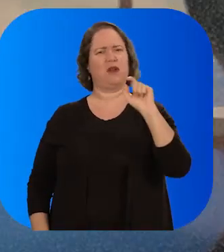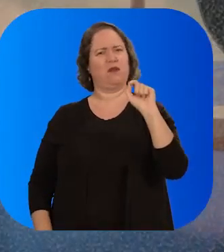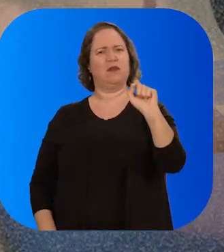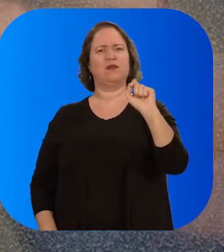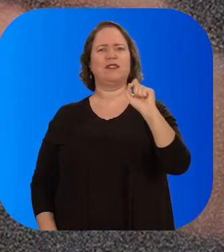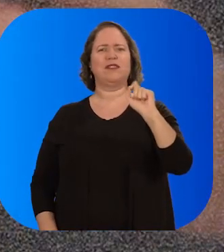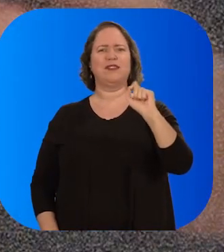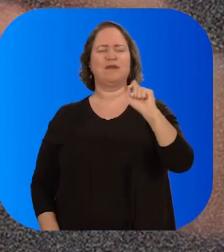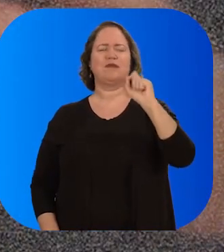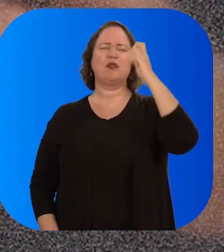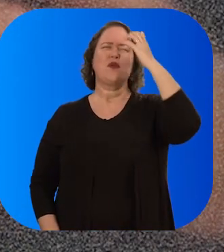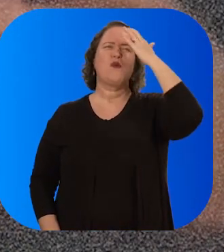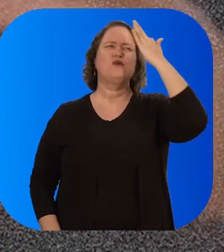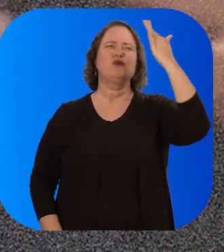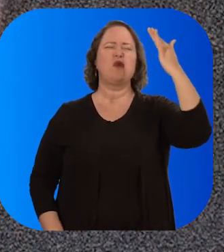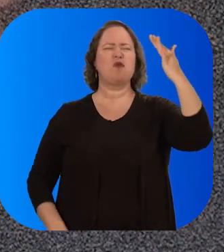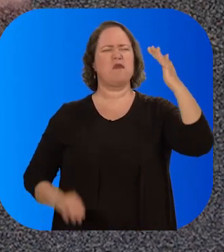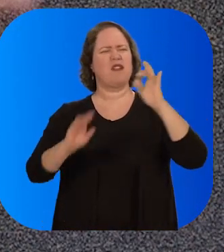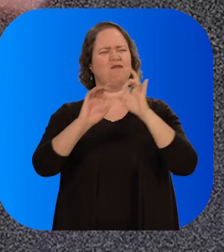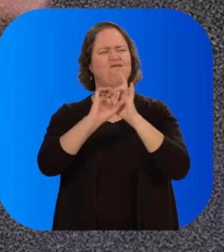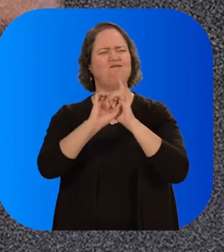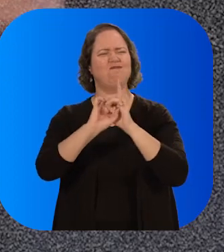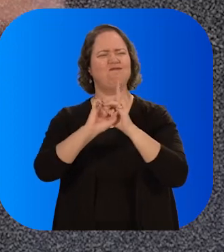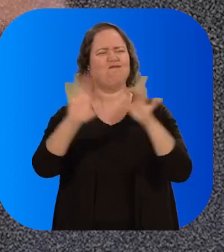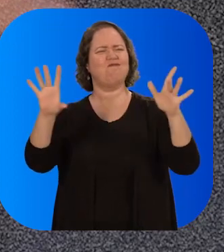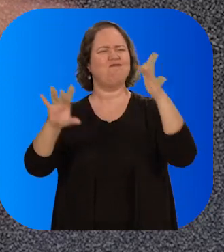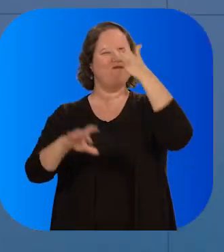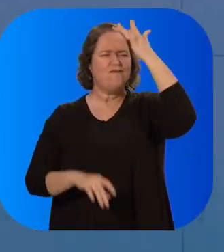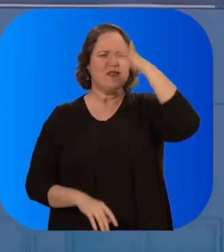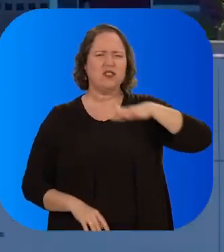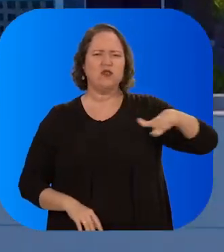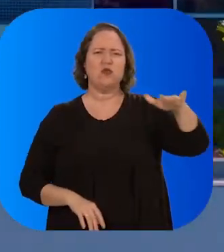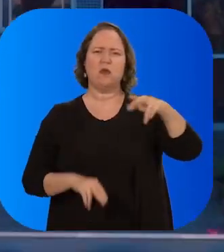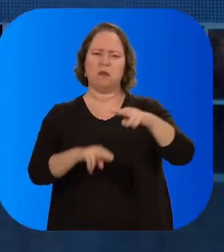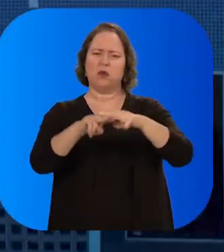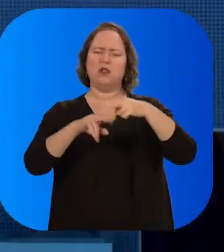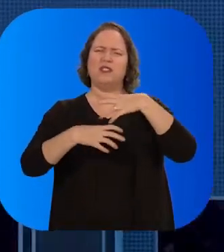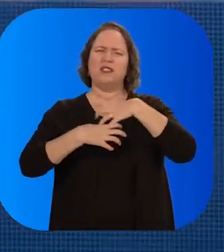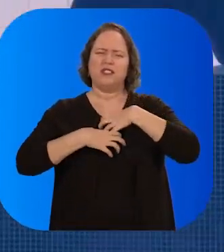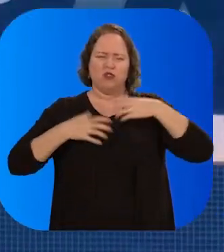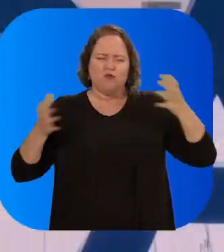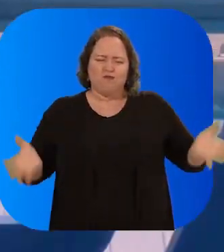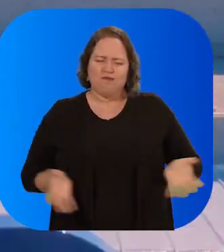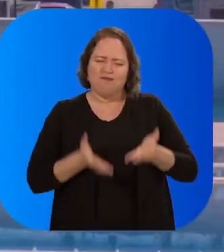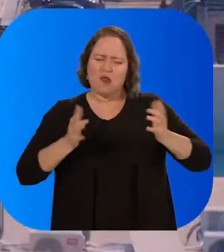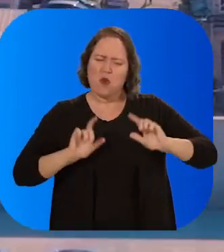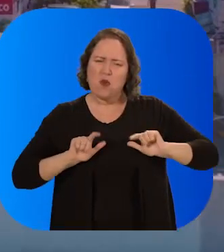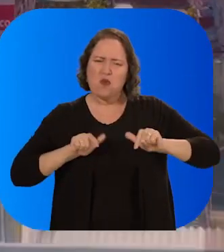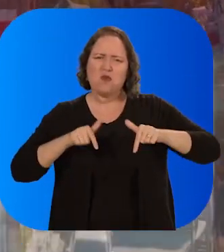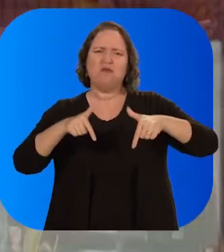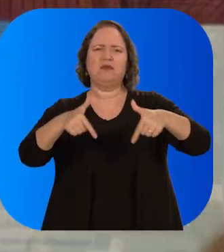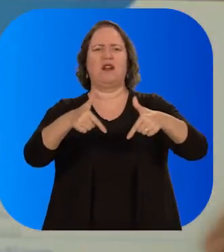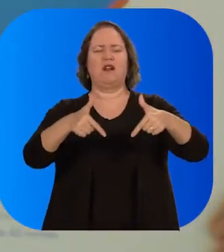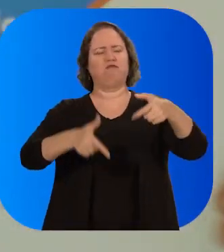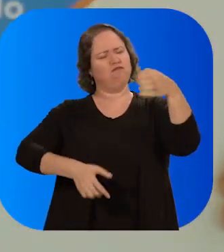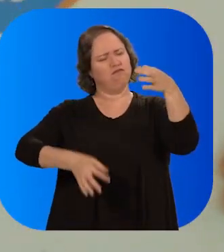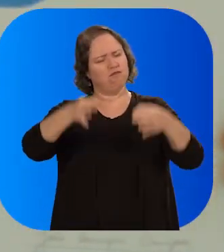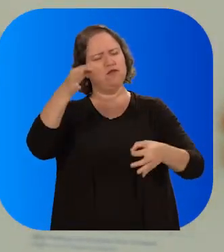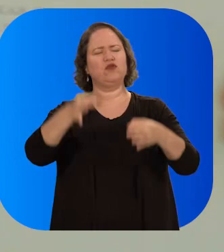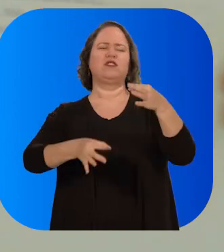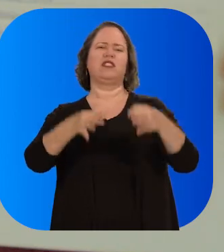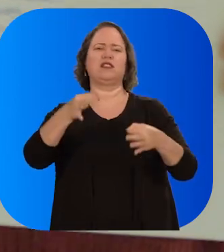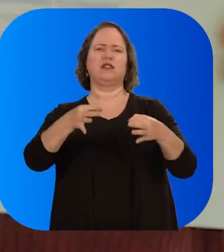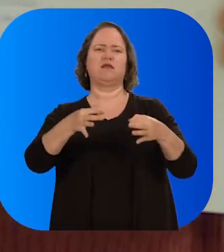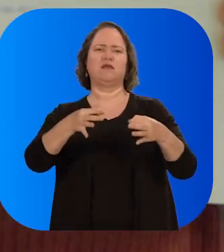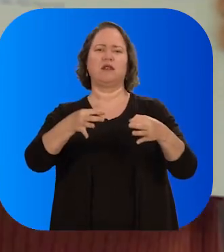é o sonho pela liberdade, que me estimula a brigar pela justiça. A